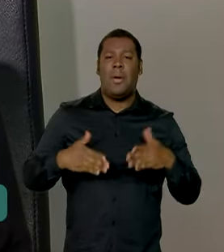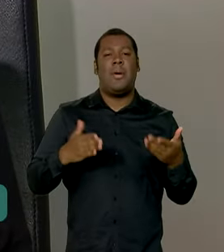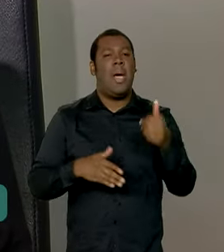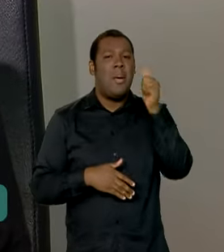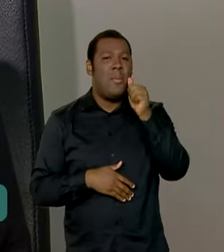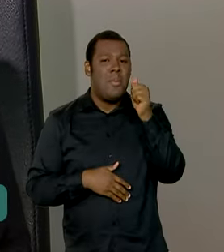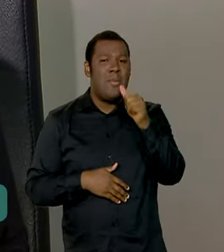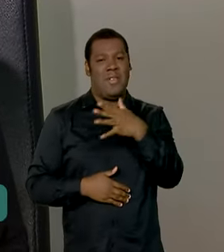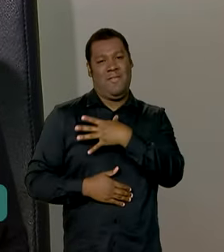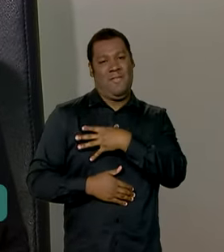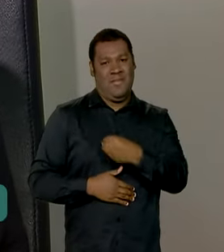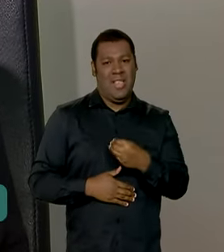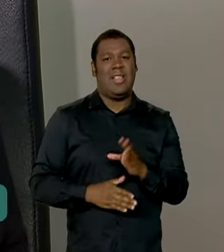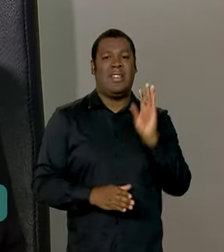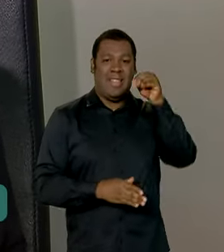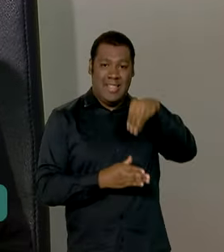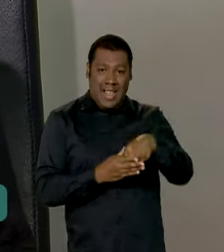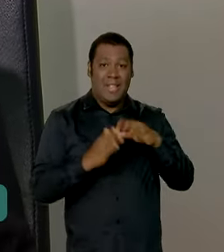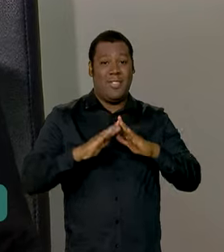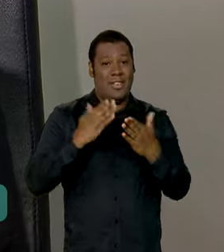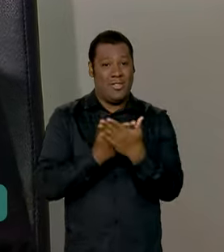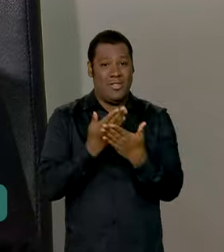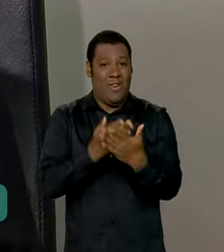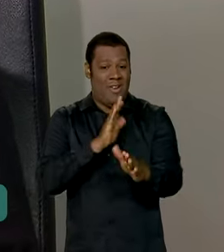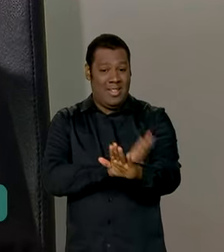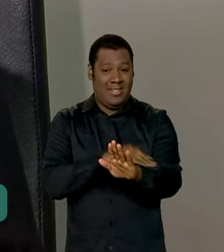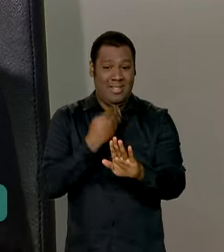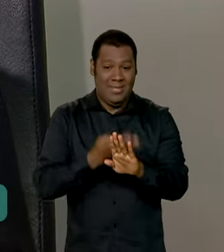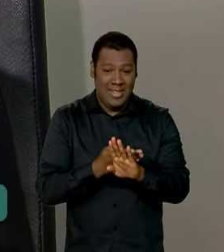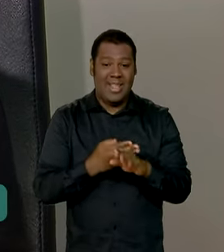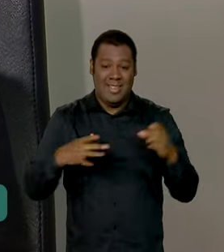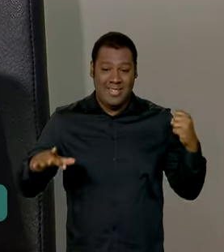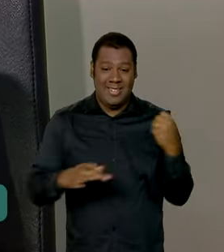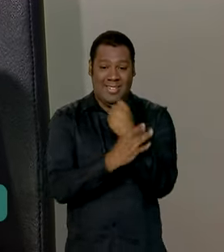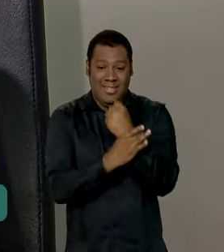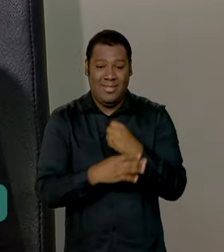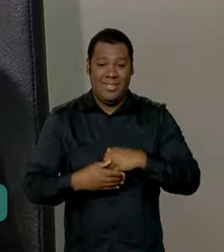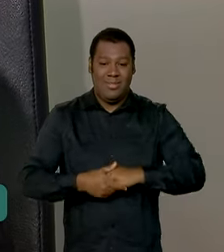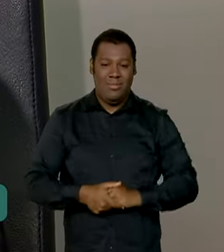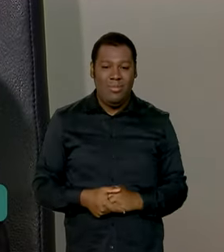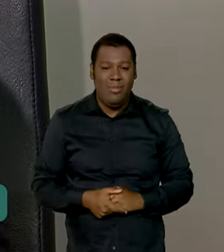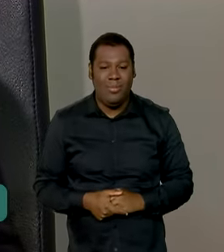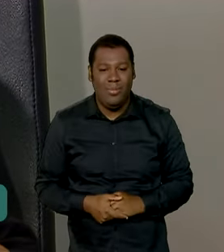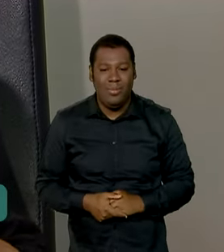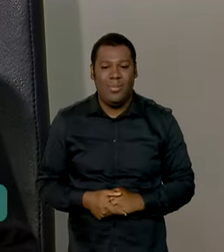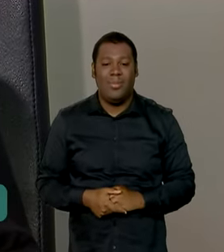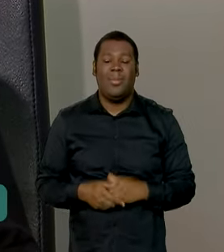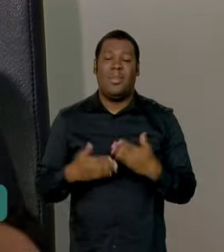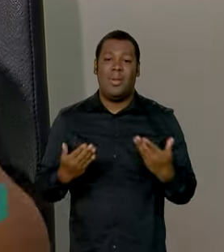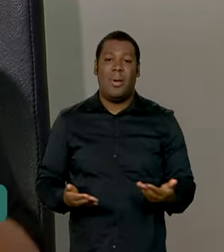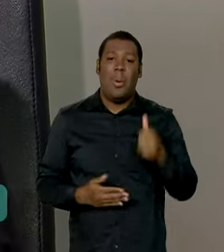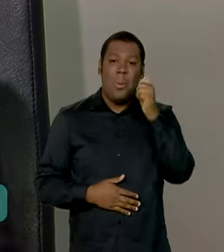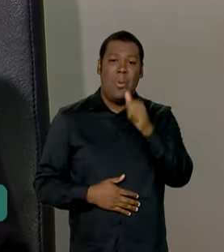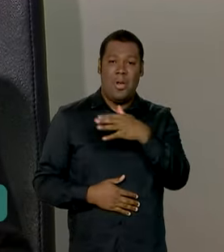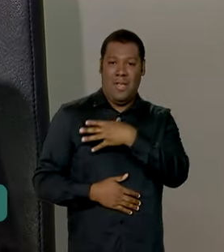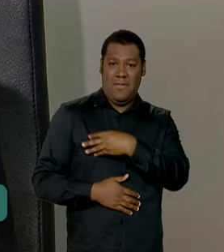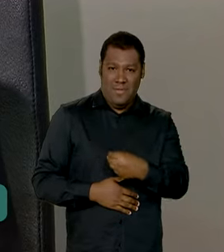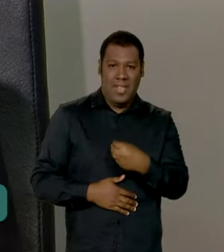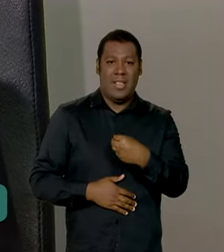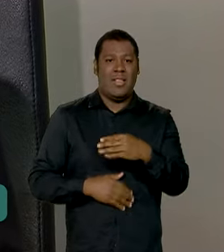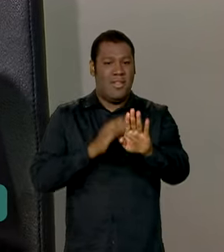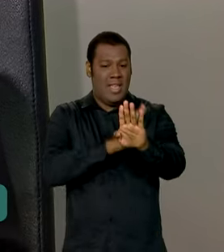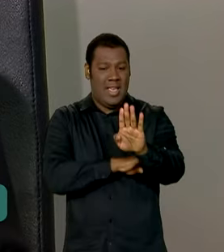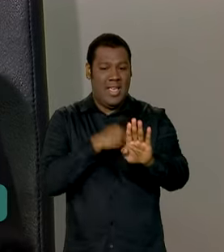Para a mãe é complicado, qualquer coisa a gente fica com medo, né, então a segurança dela estar o dia inteiro num